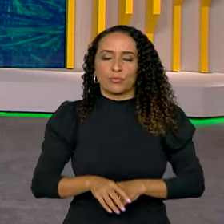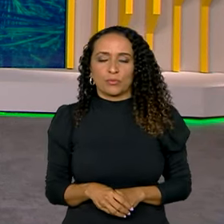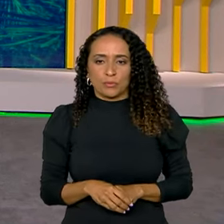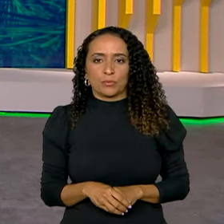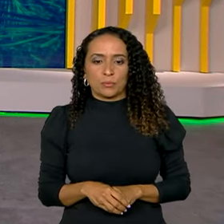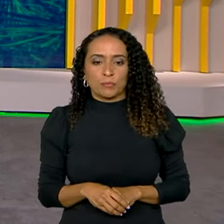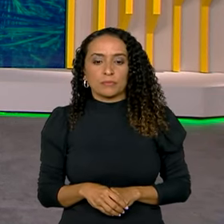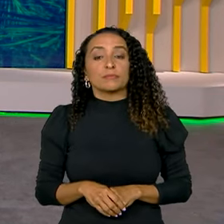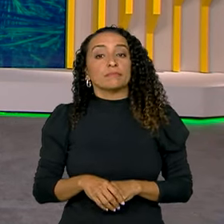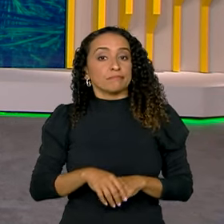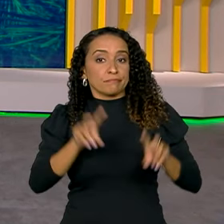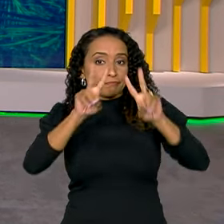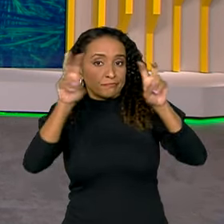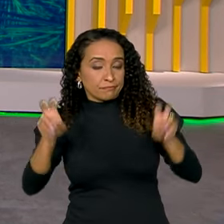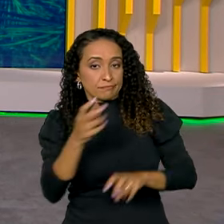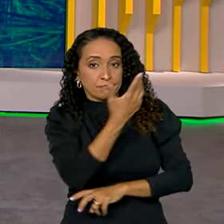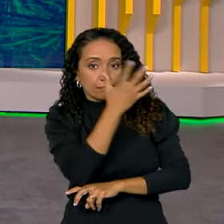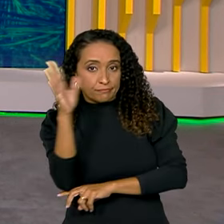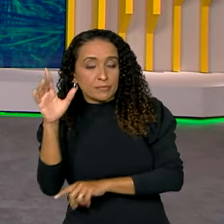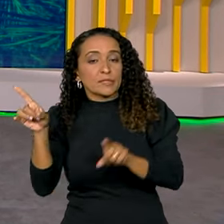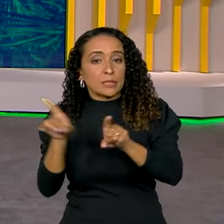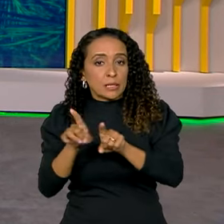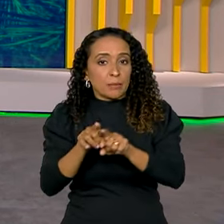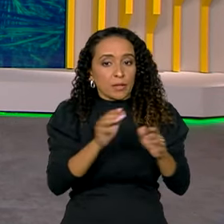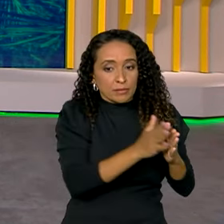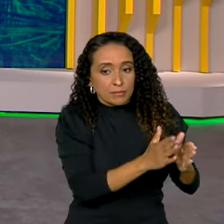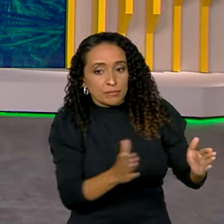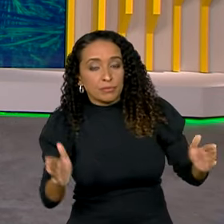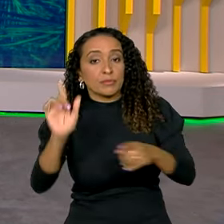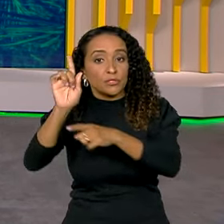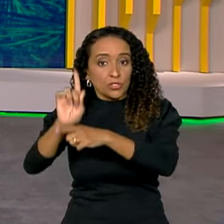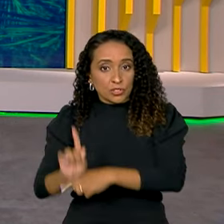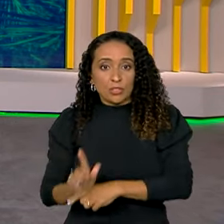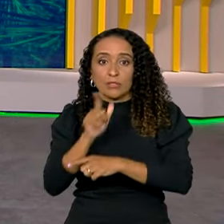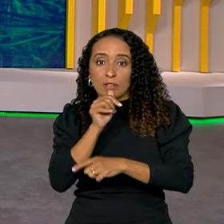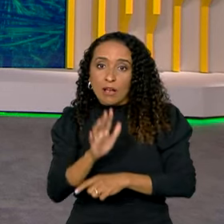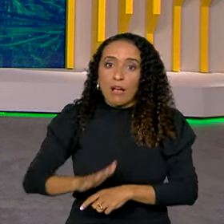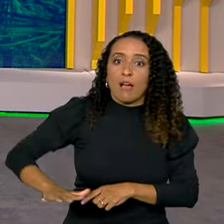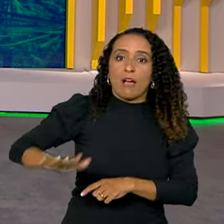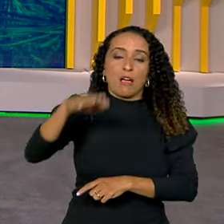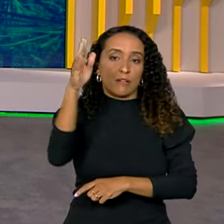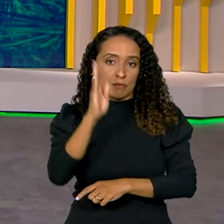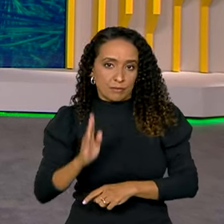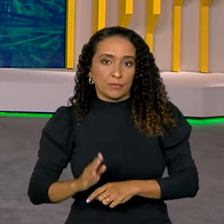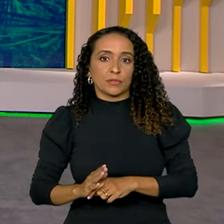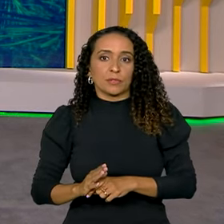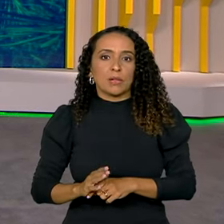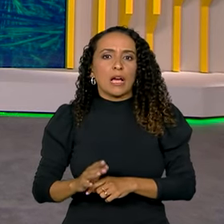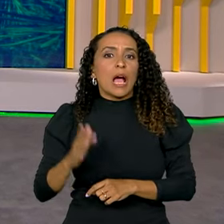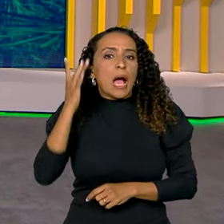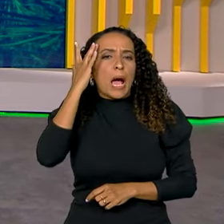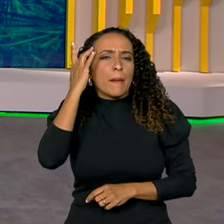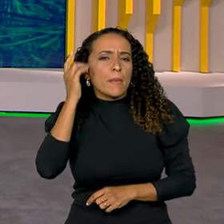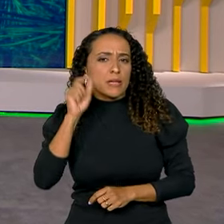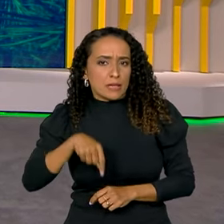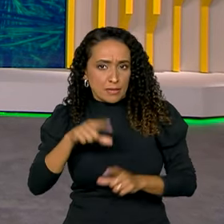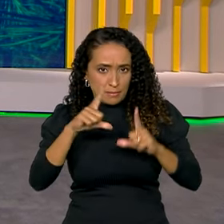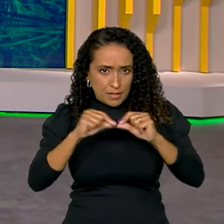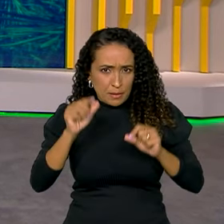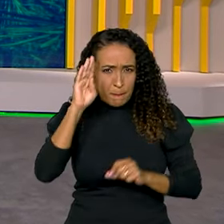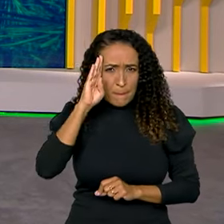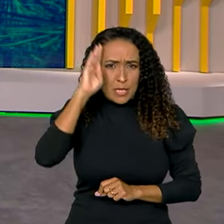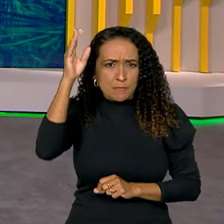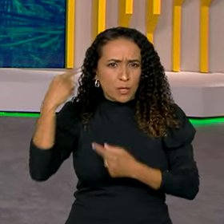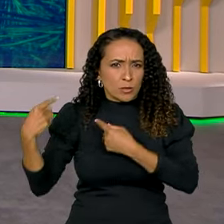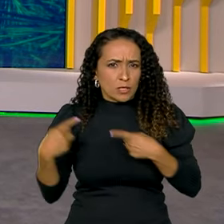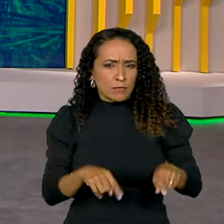E a questão ambiental também passa pela gestão das águas do país. Até amanhã, aqui em Brasília, os principais